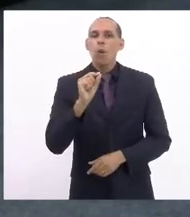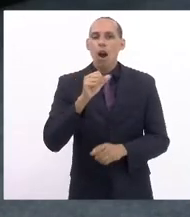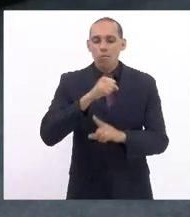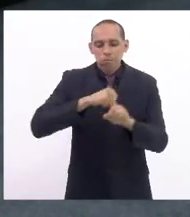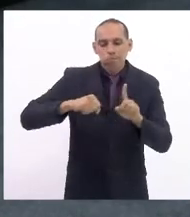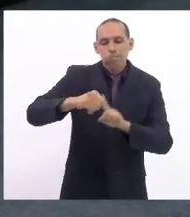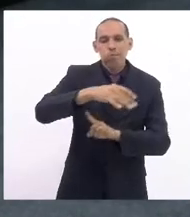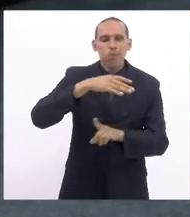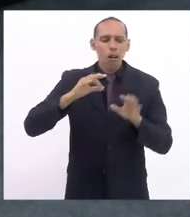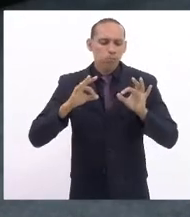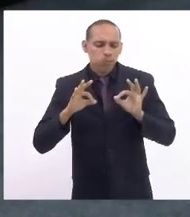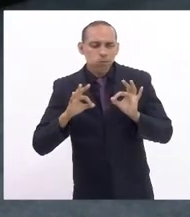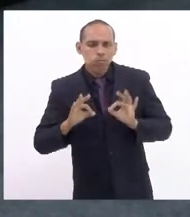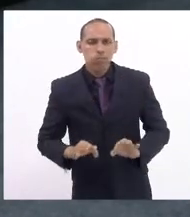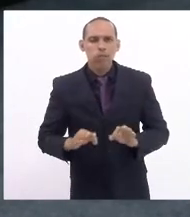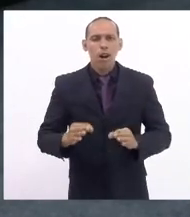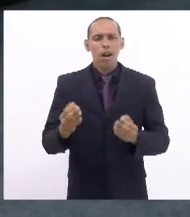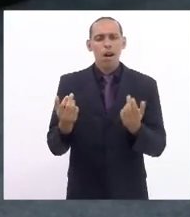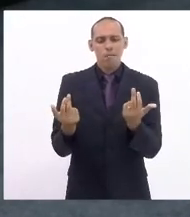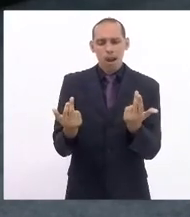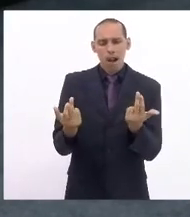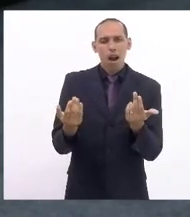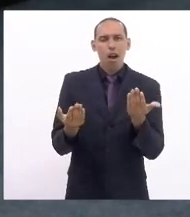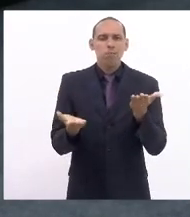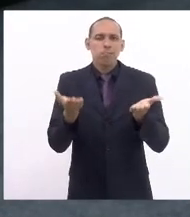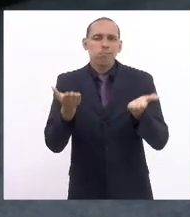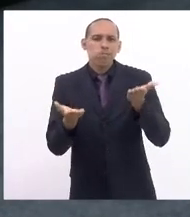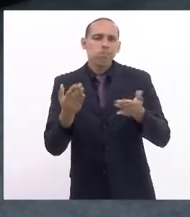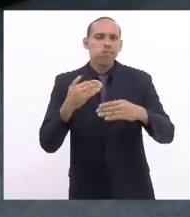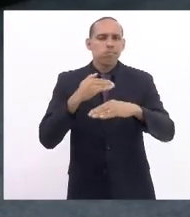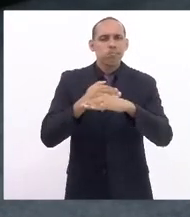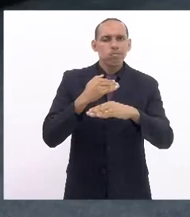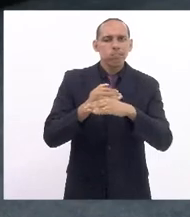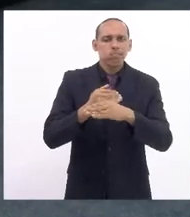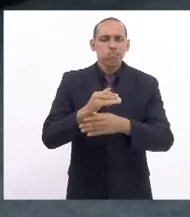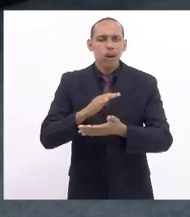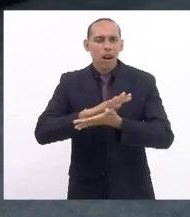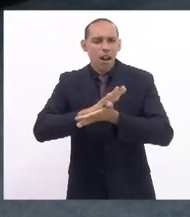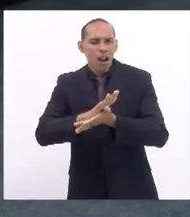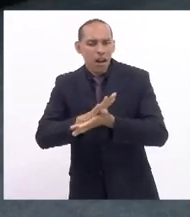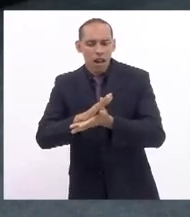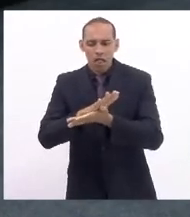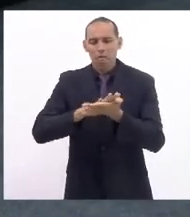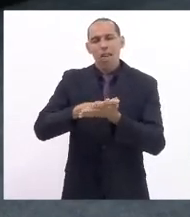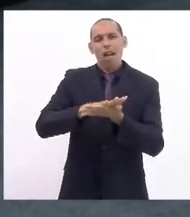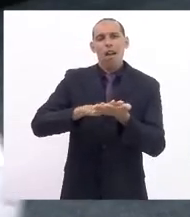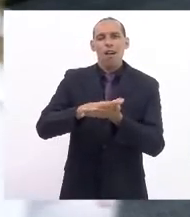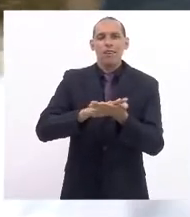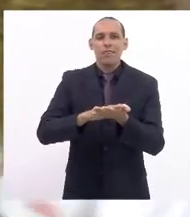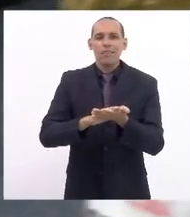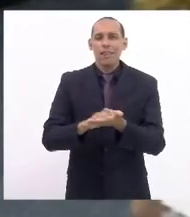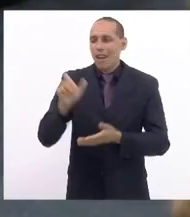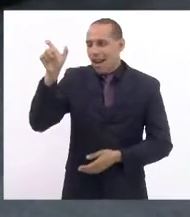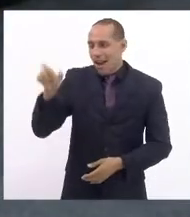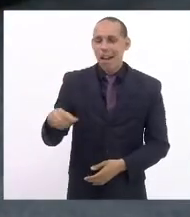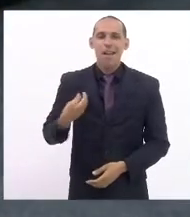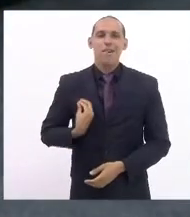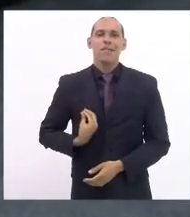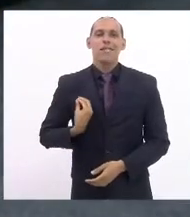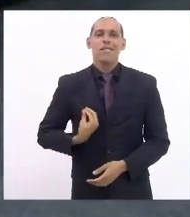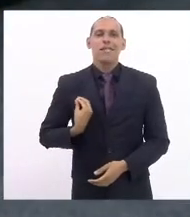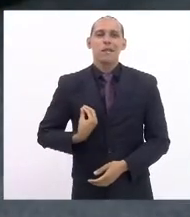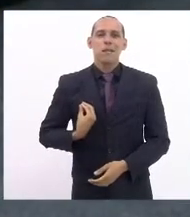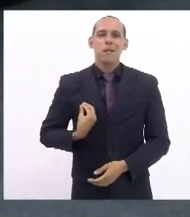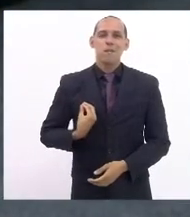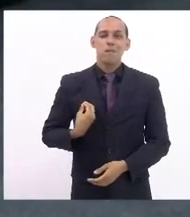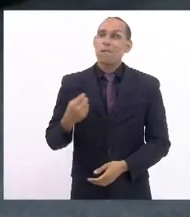igualitária e sem preconceito eu quero dizer Olga Mélia presente saudações Olga Mélia lá do